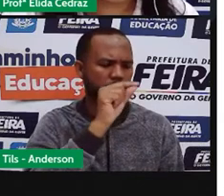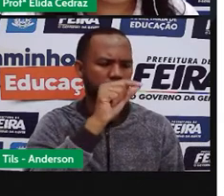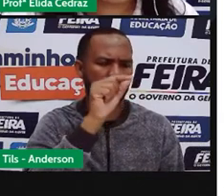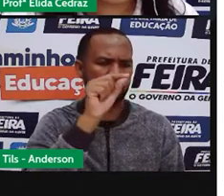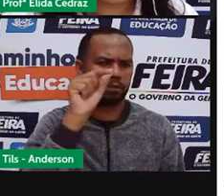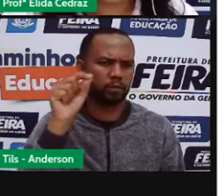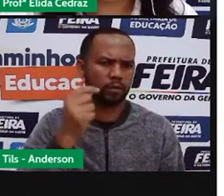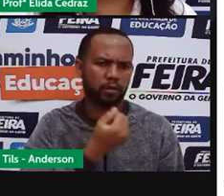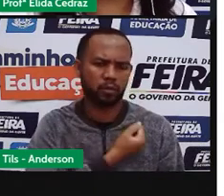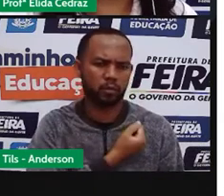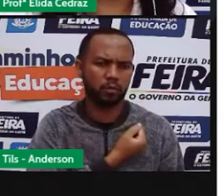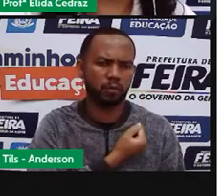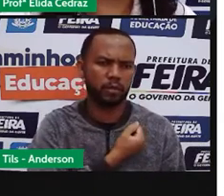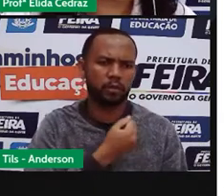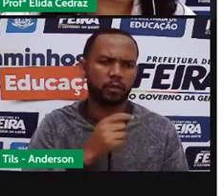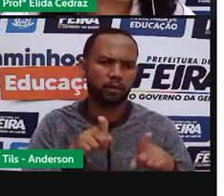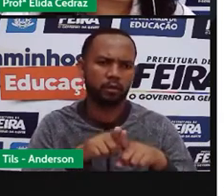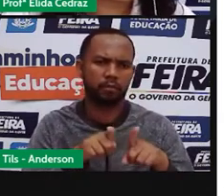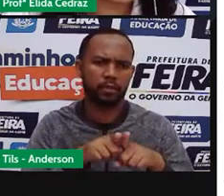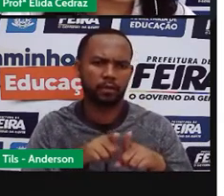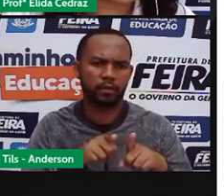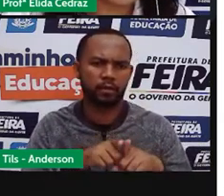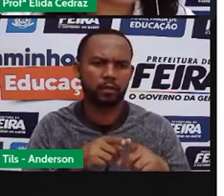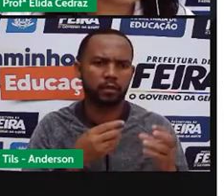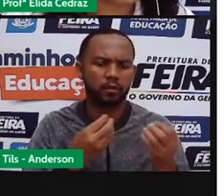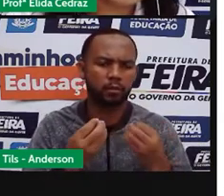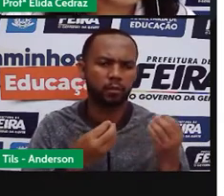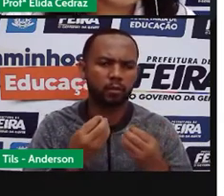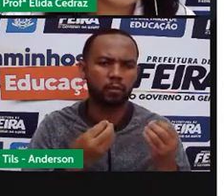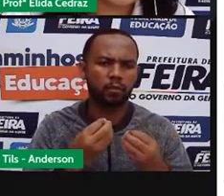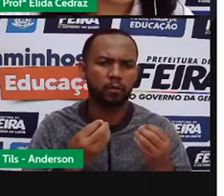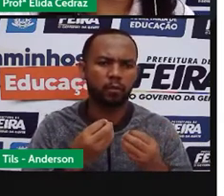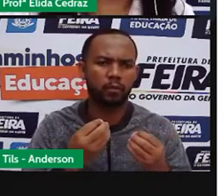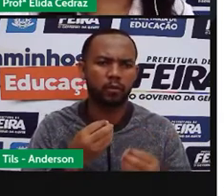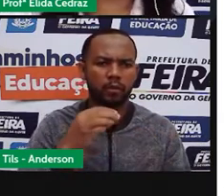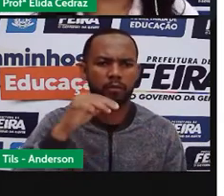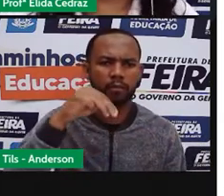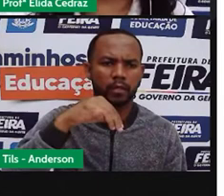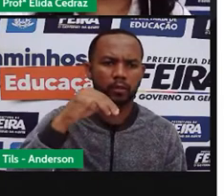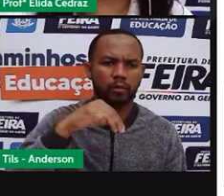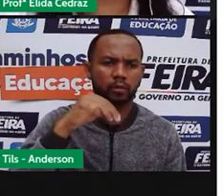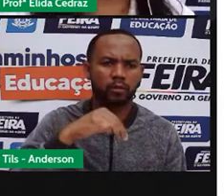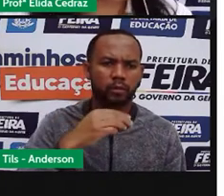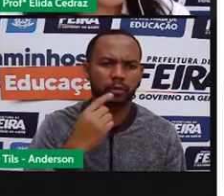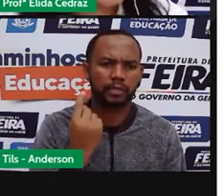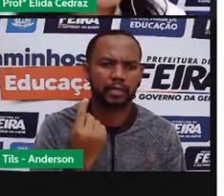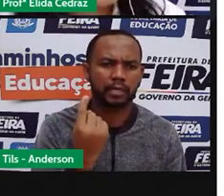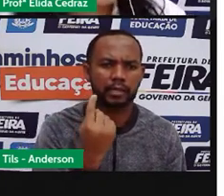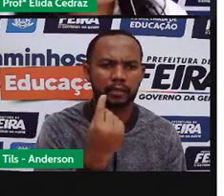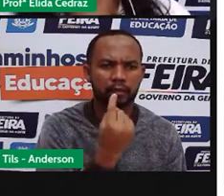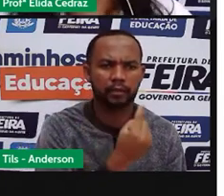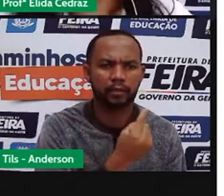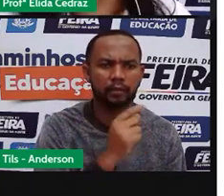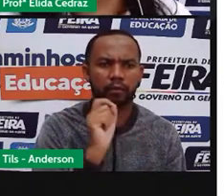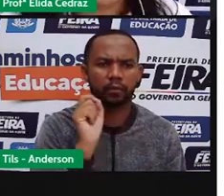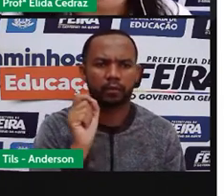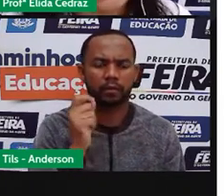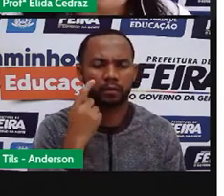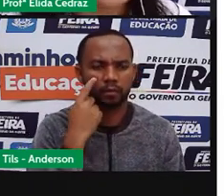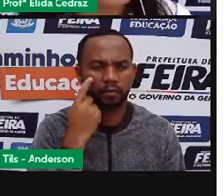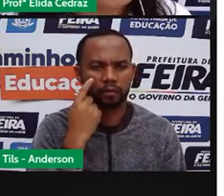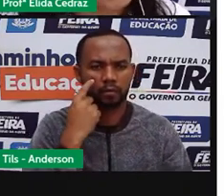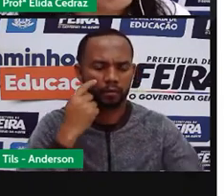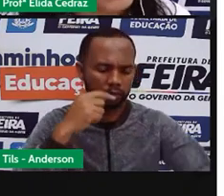e outros. Eles são os minutos. Cada pontinho ou cada tracinho aí no